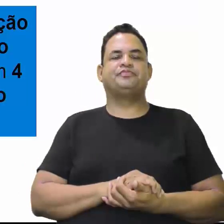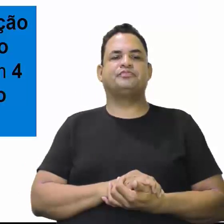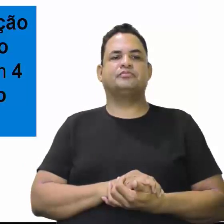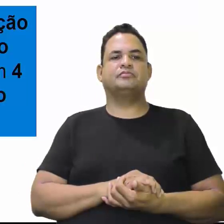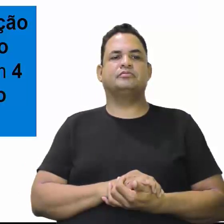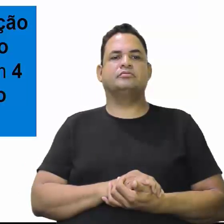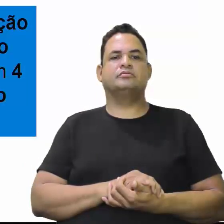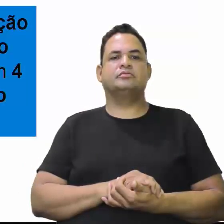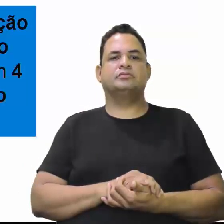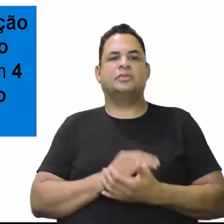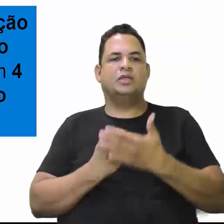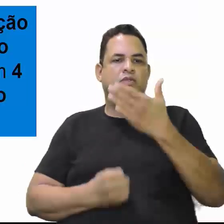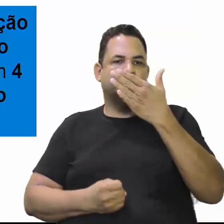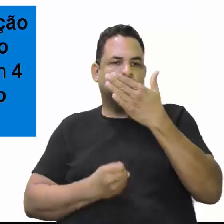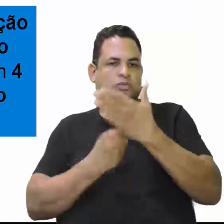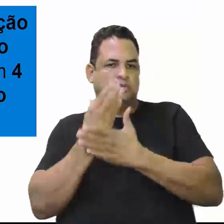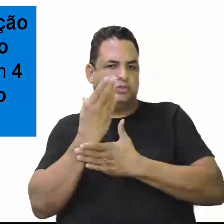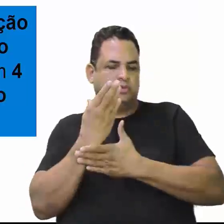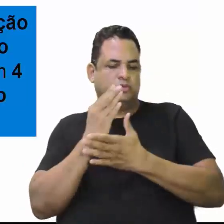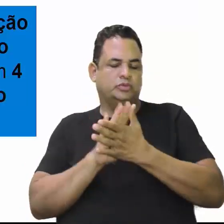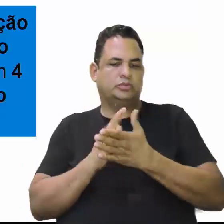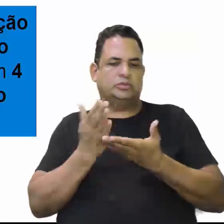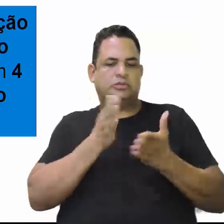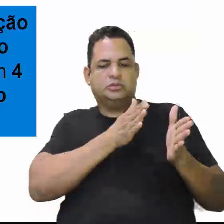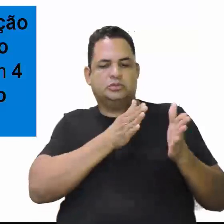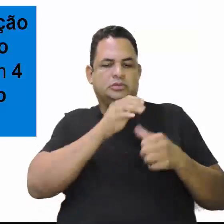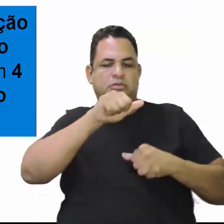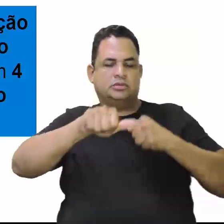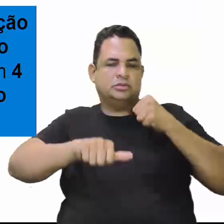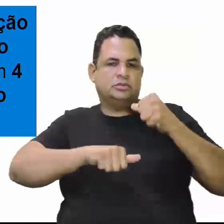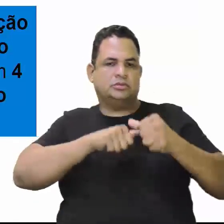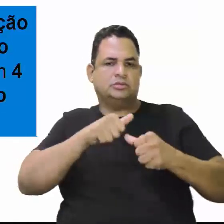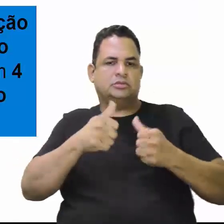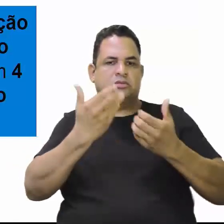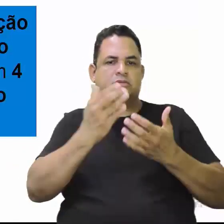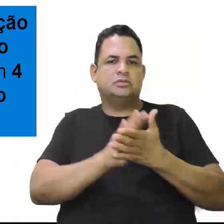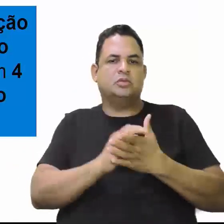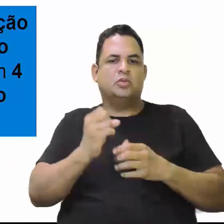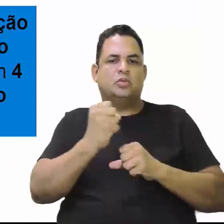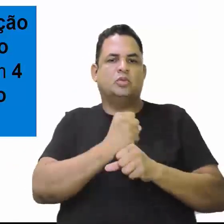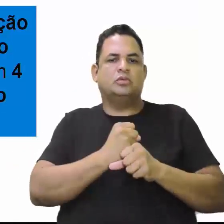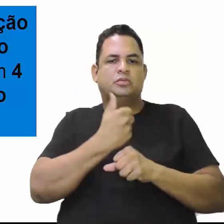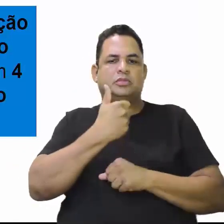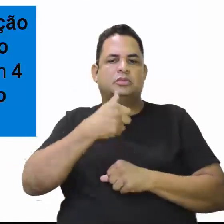Na criação do território, nessa transição do território, em 1981,